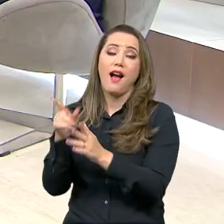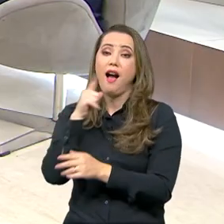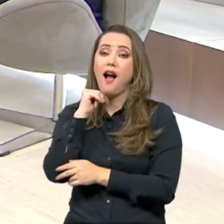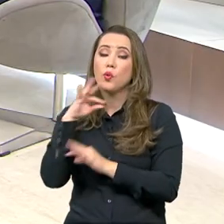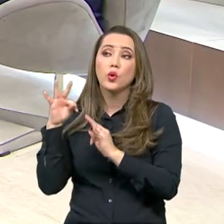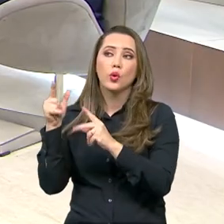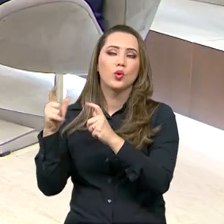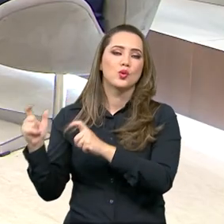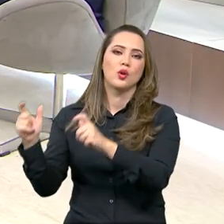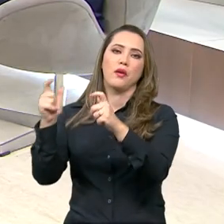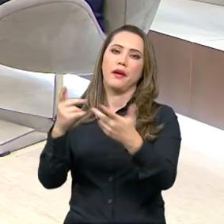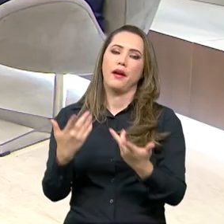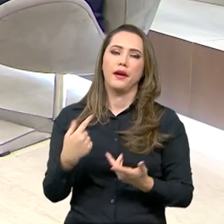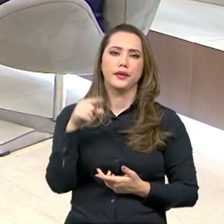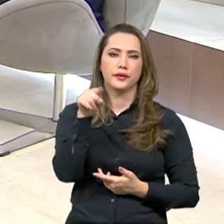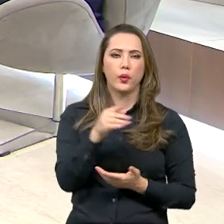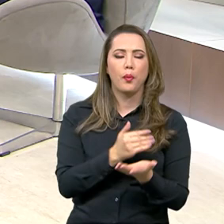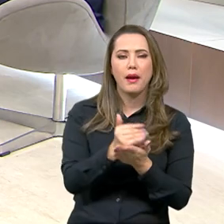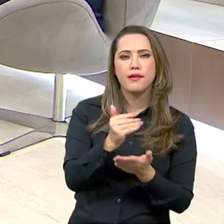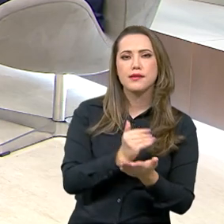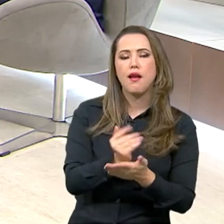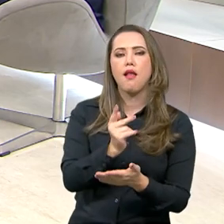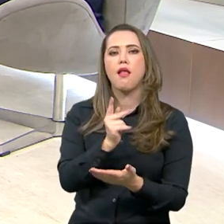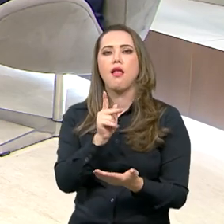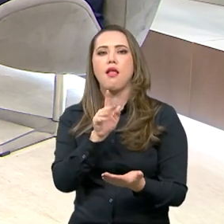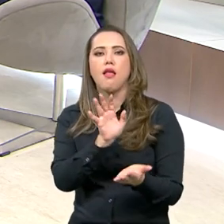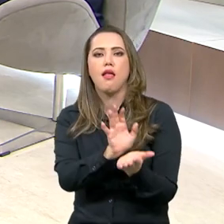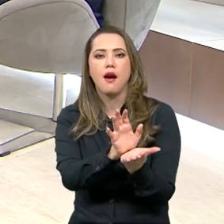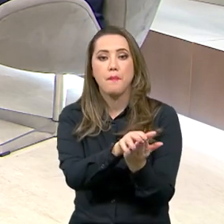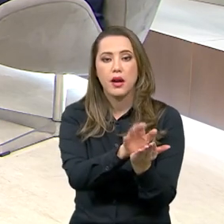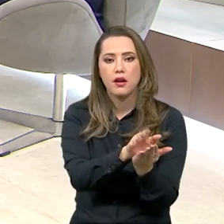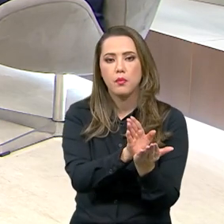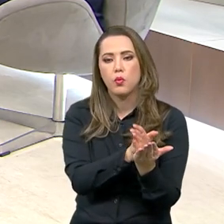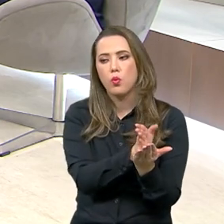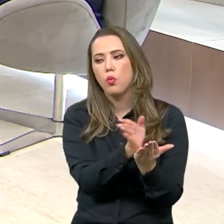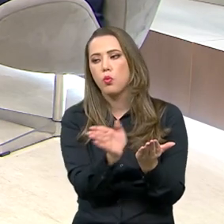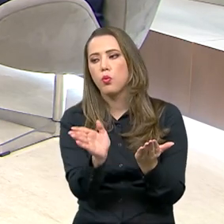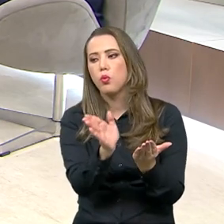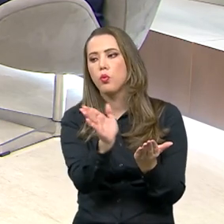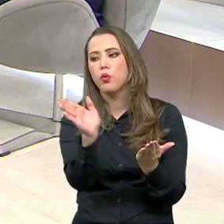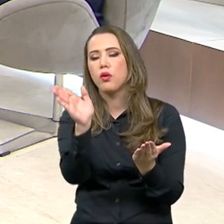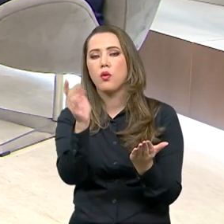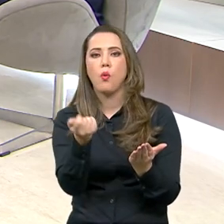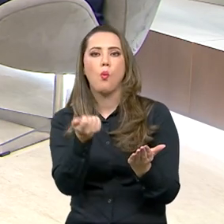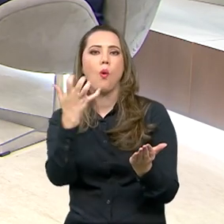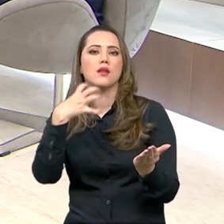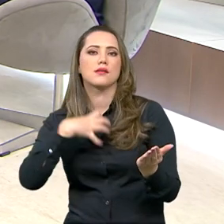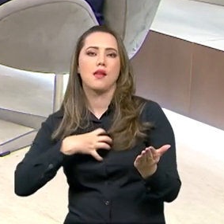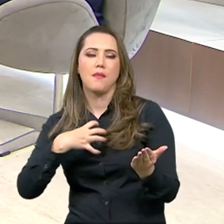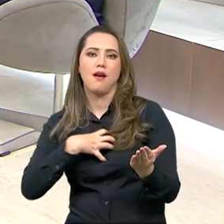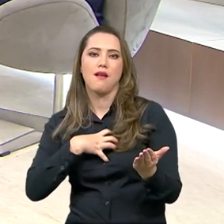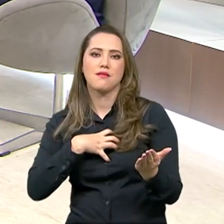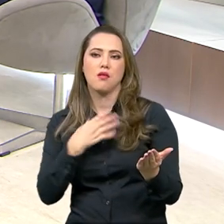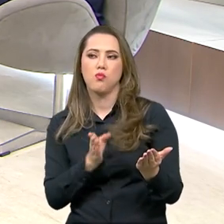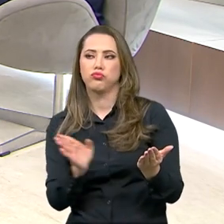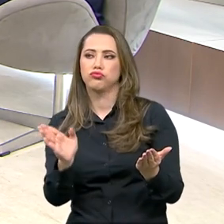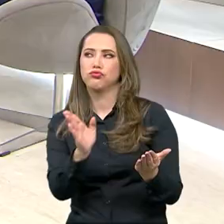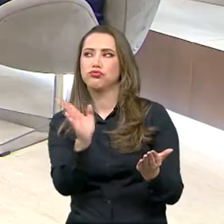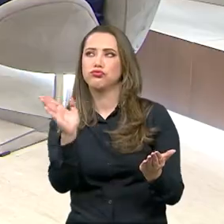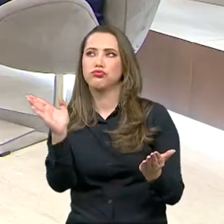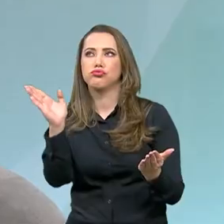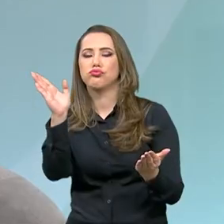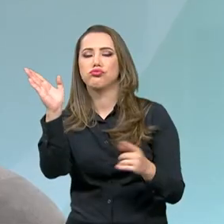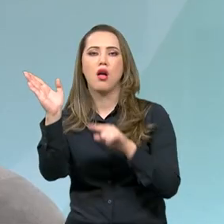leva as águas ali de floresta em Pernambuco, atravessa o estado de quase na Bahia, ele atravessa o estado de Pernambuco, ele pega em floresta,